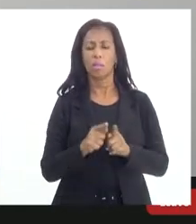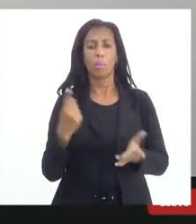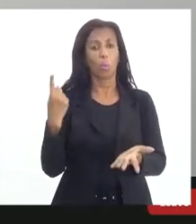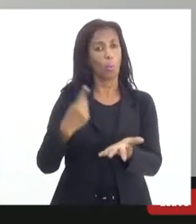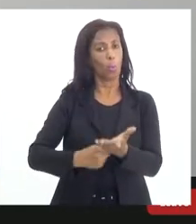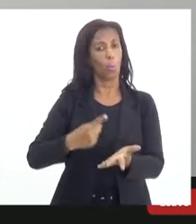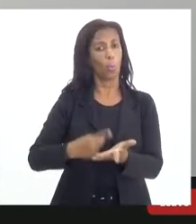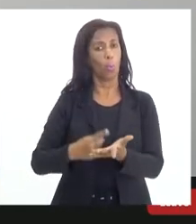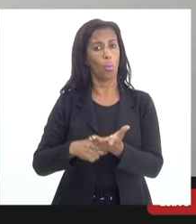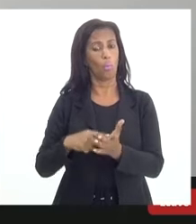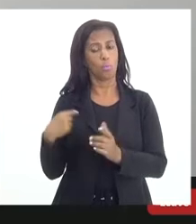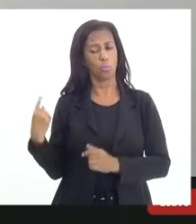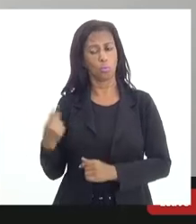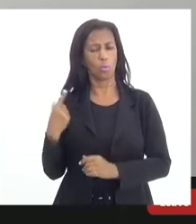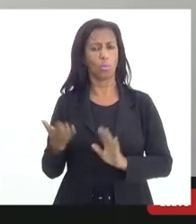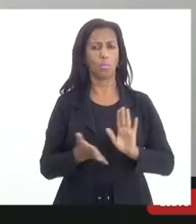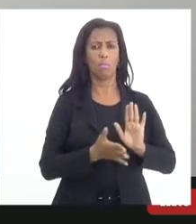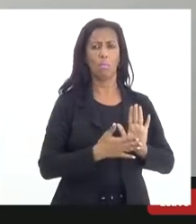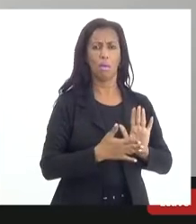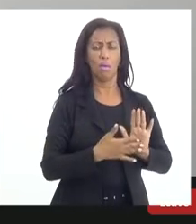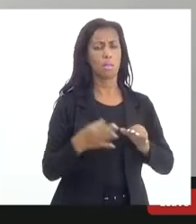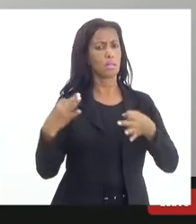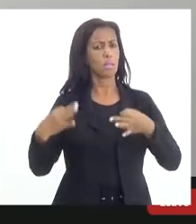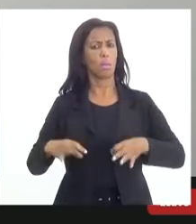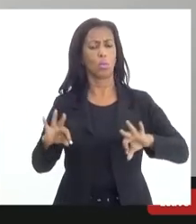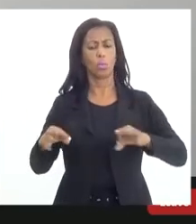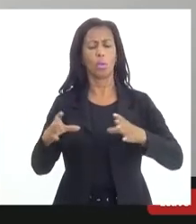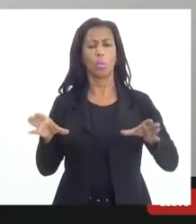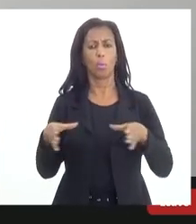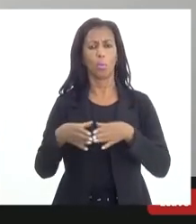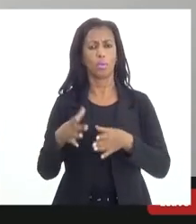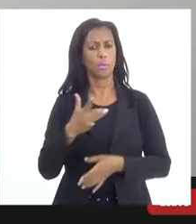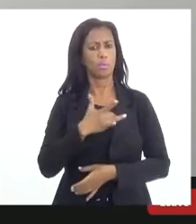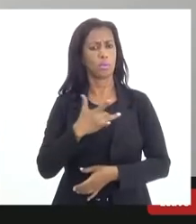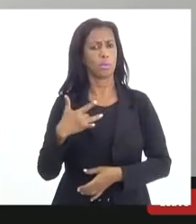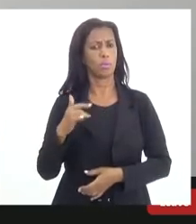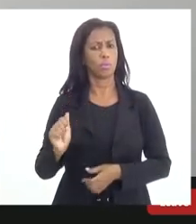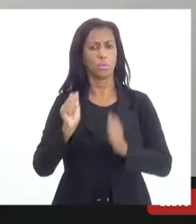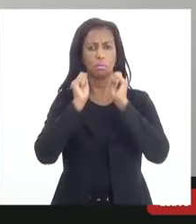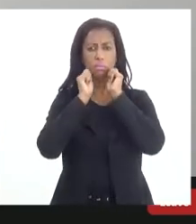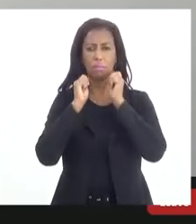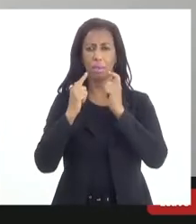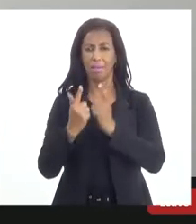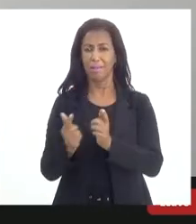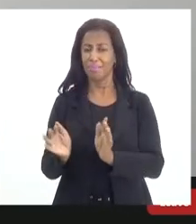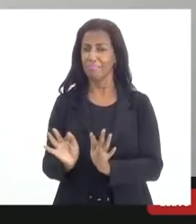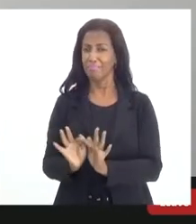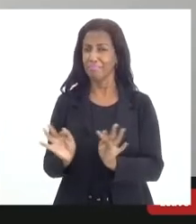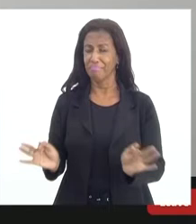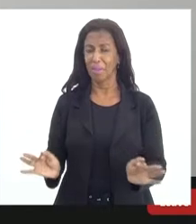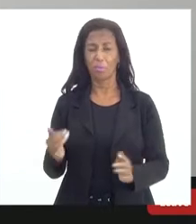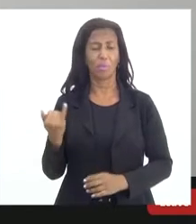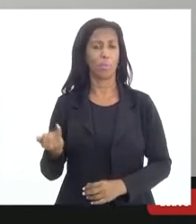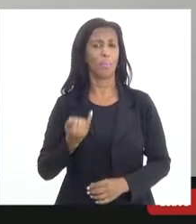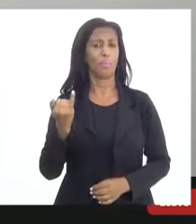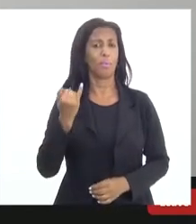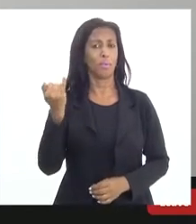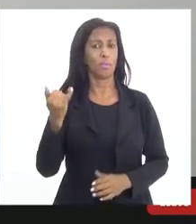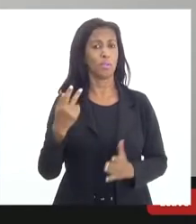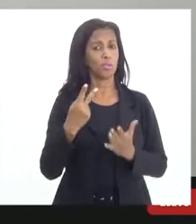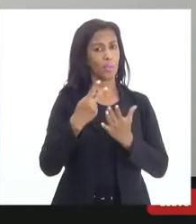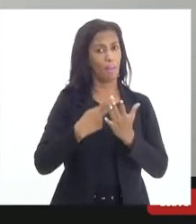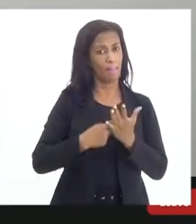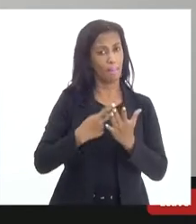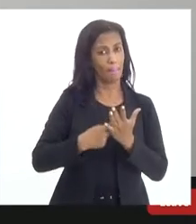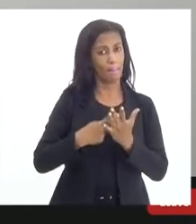compromisso do nosso mandato e, certamente, de toda a Comissão de Saúde da Alerje, com essa pauta tão sensível e tão importante que é a pauta